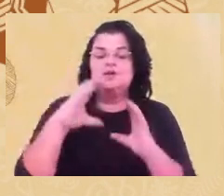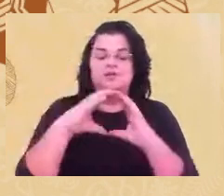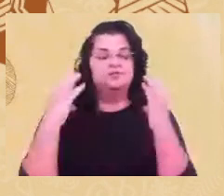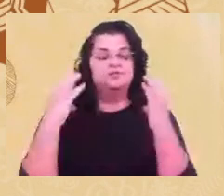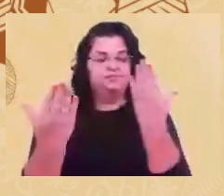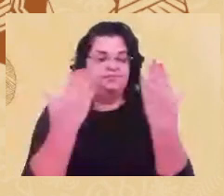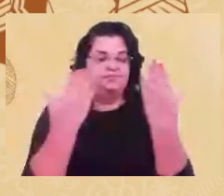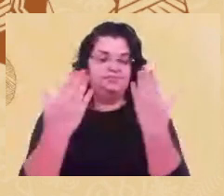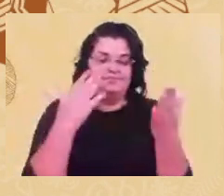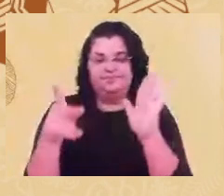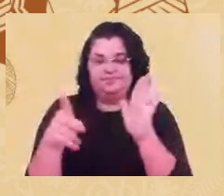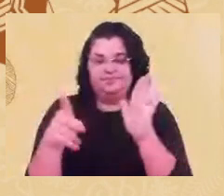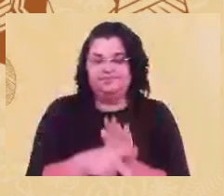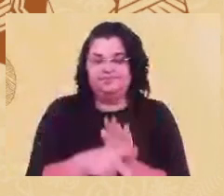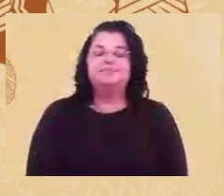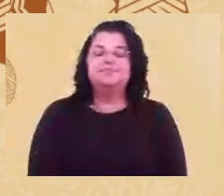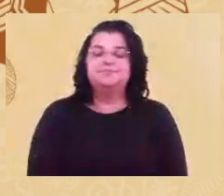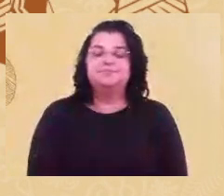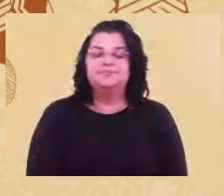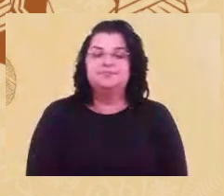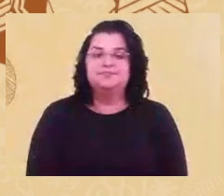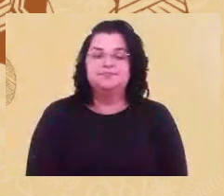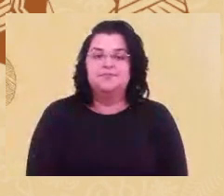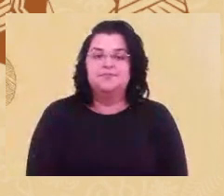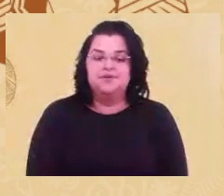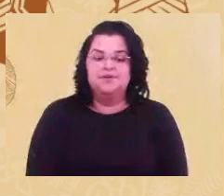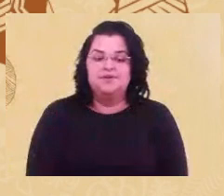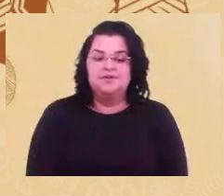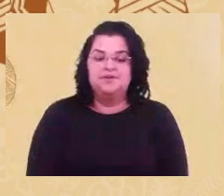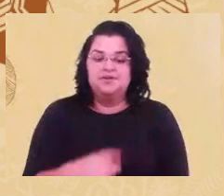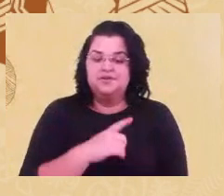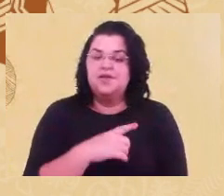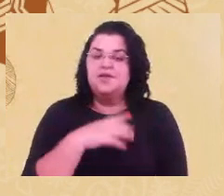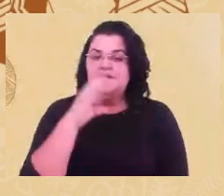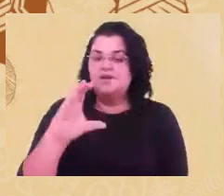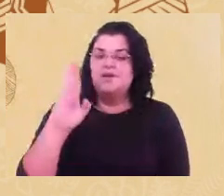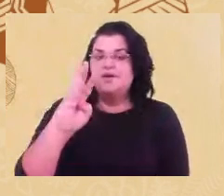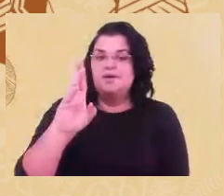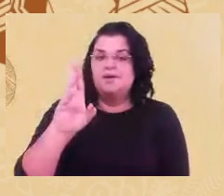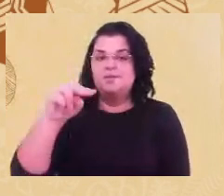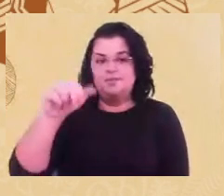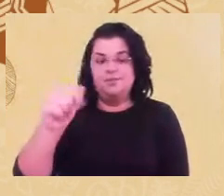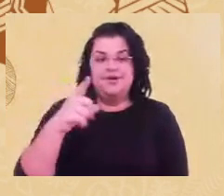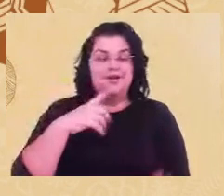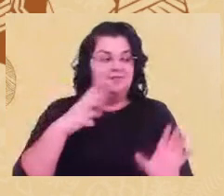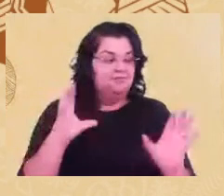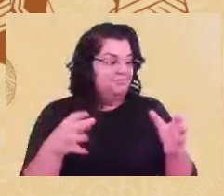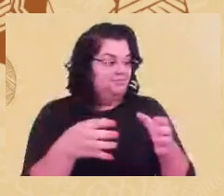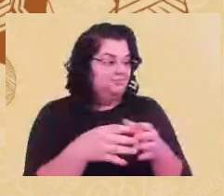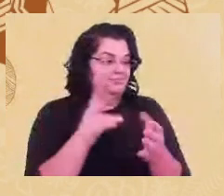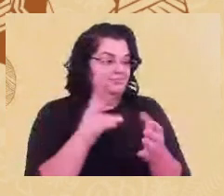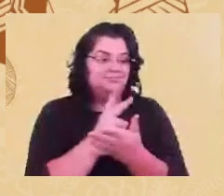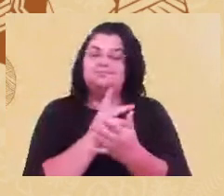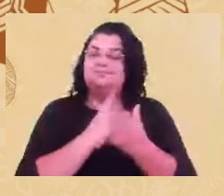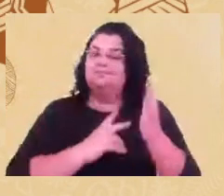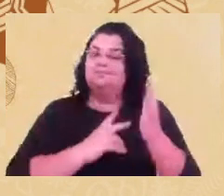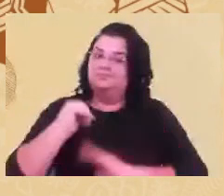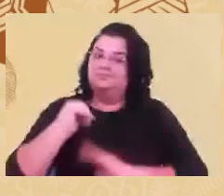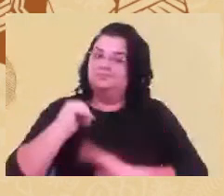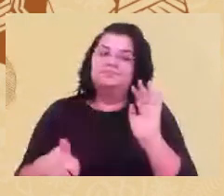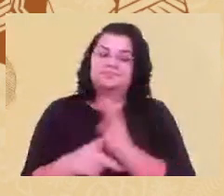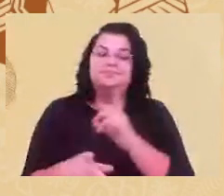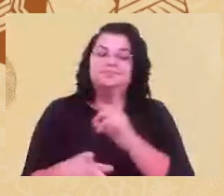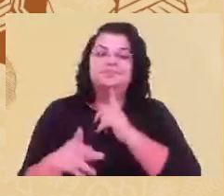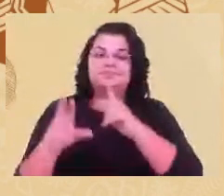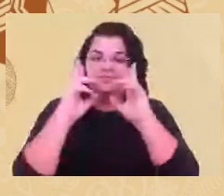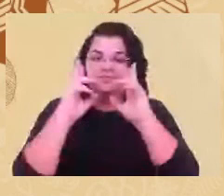Porque, assim como o Bruna, tem sido muito acolhedora nos contatos que faz, respeitando o meu